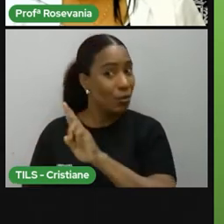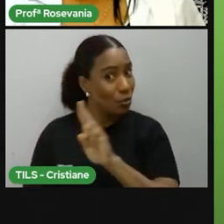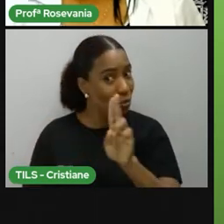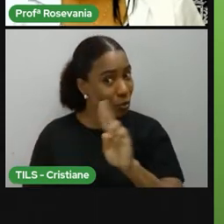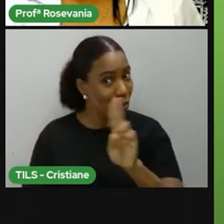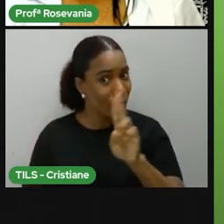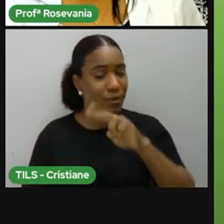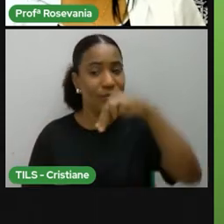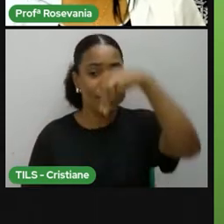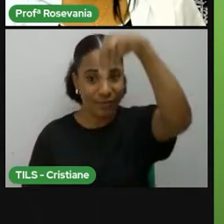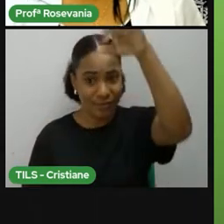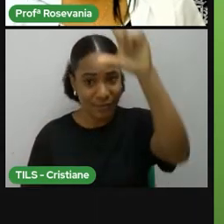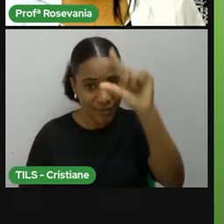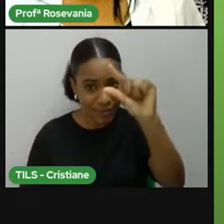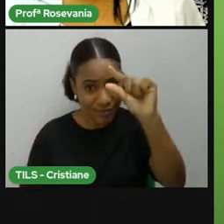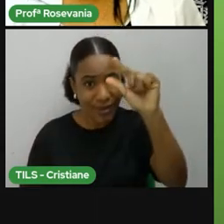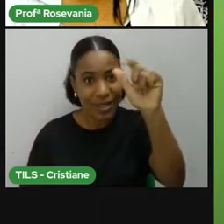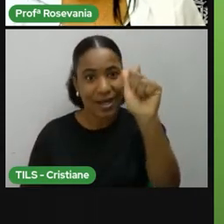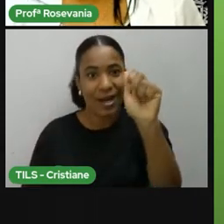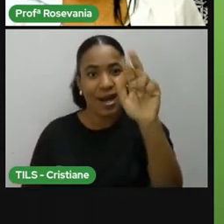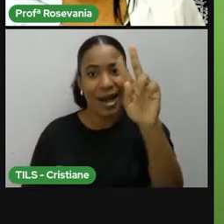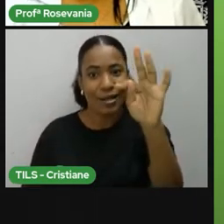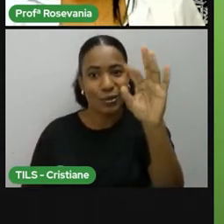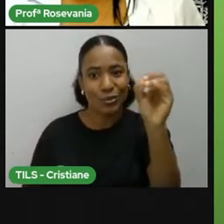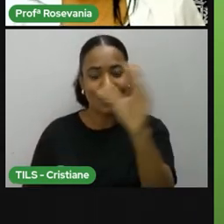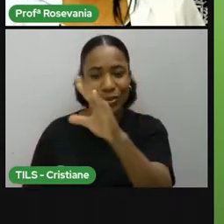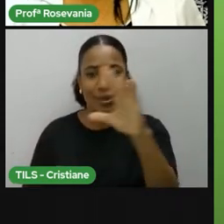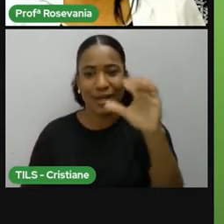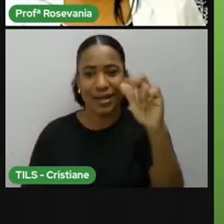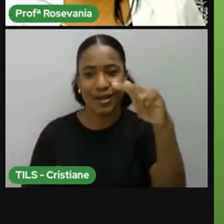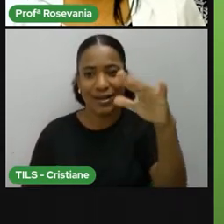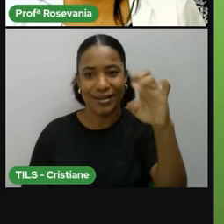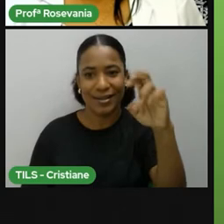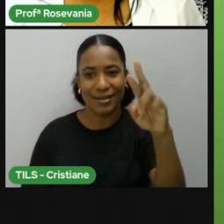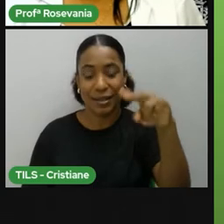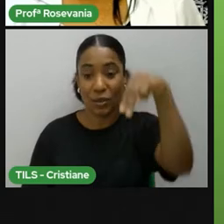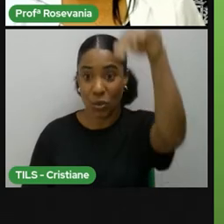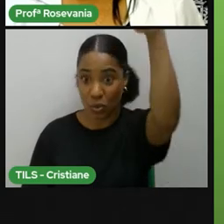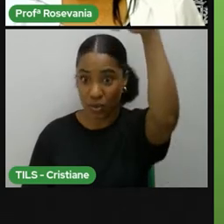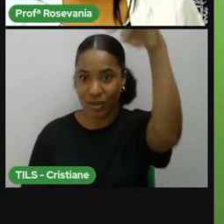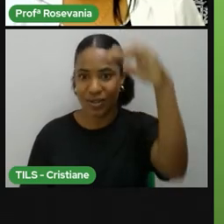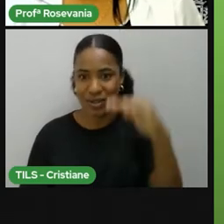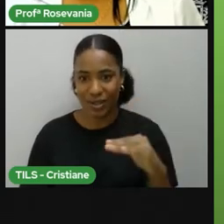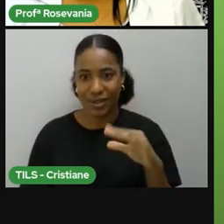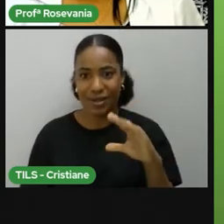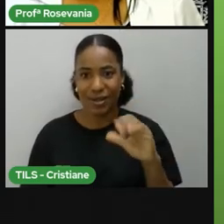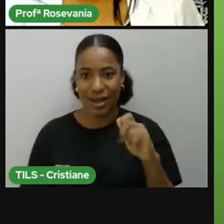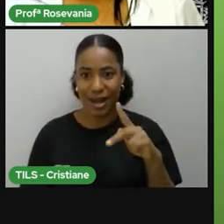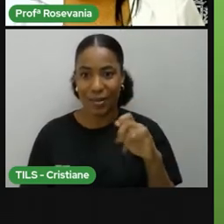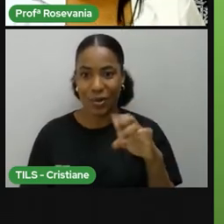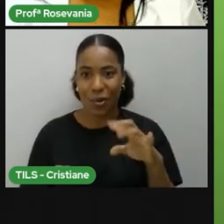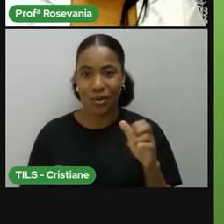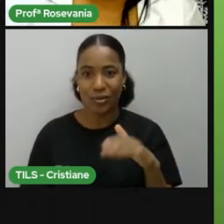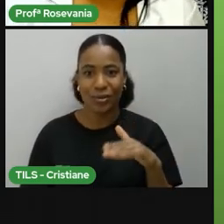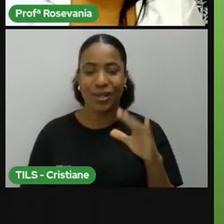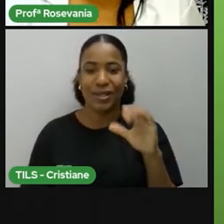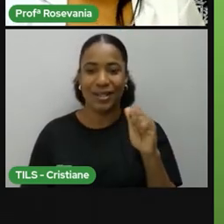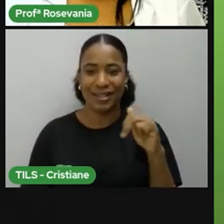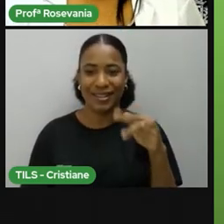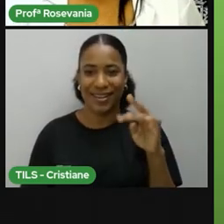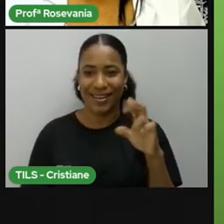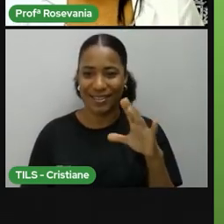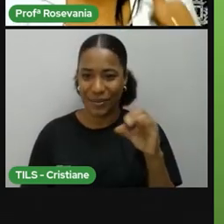Ártico e Câncer, ele fica no Hemisfério Norte. E os nomes maiores, como Capricórnio e Antártico, eles ficam no